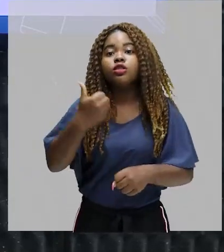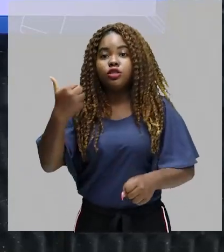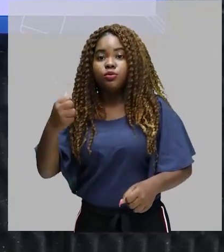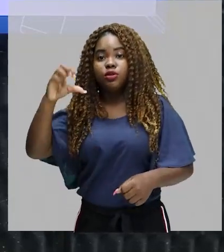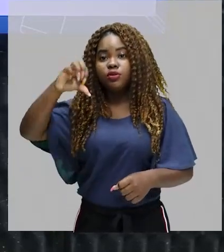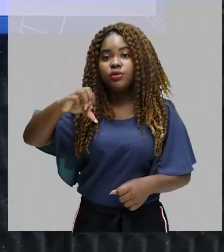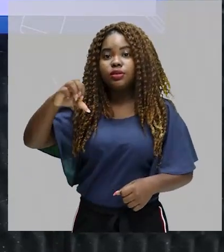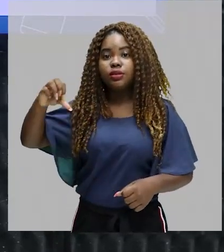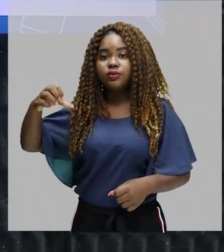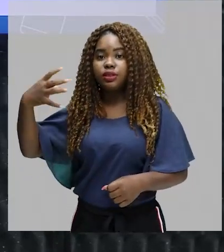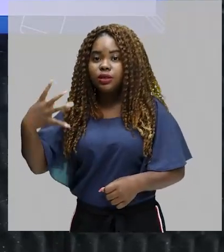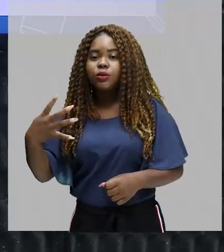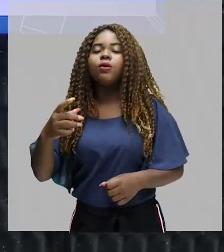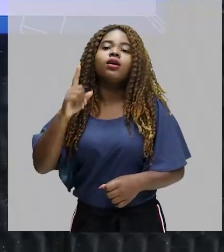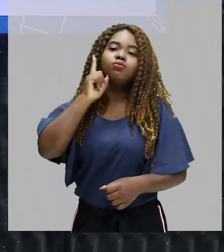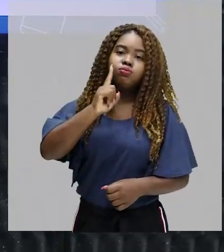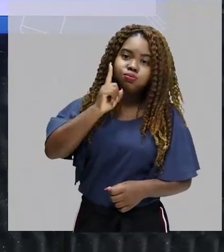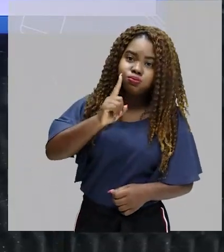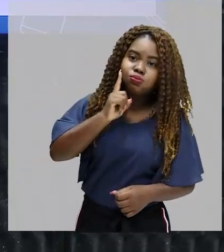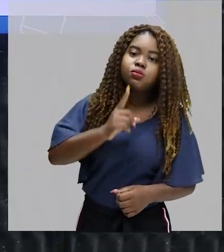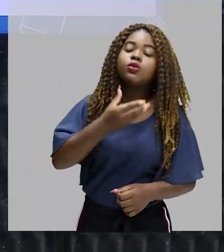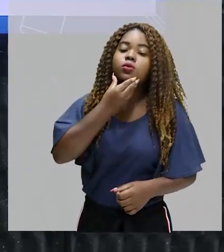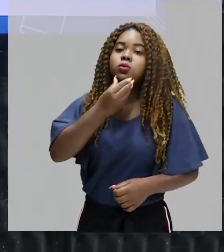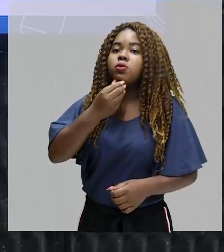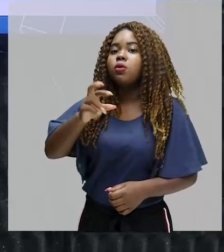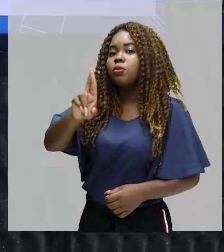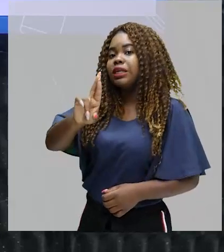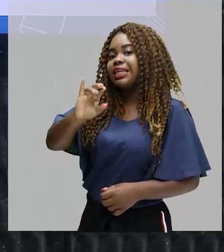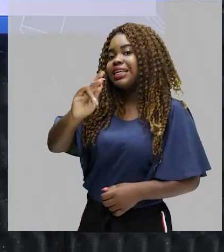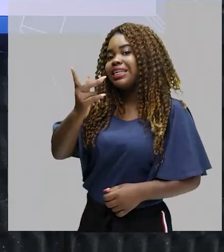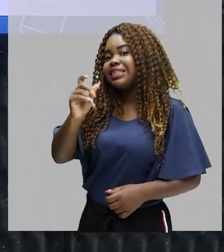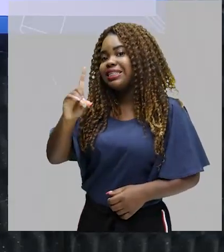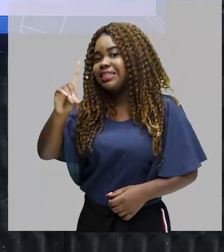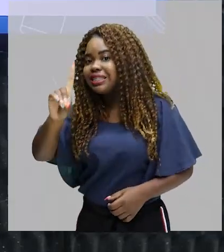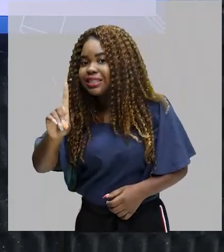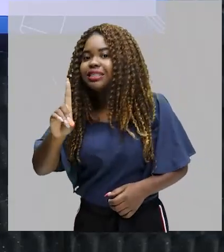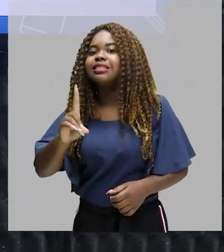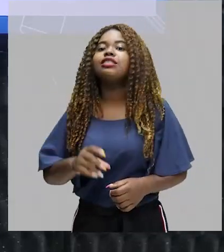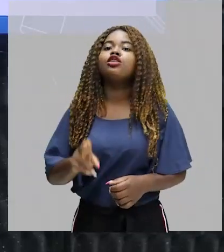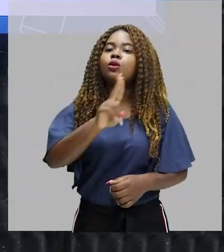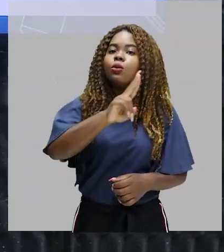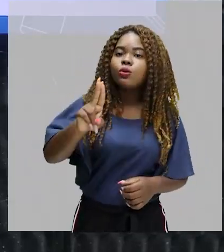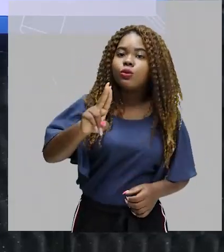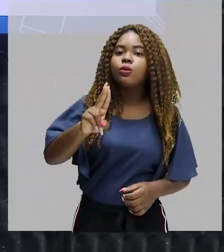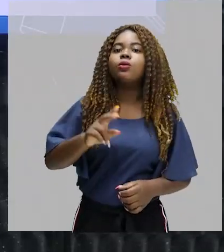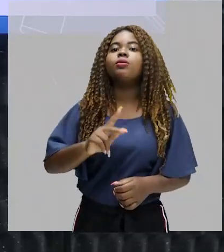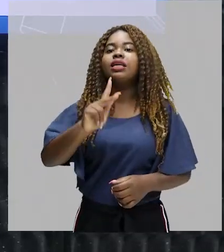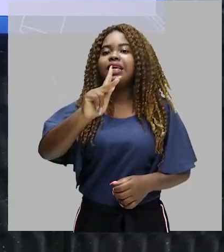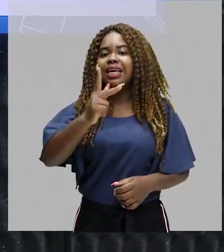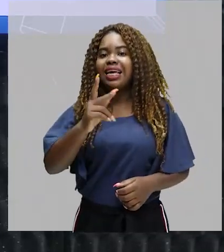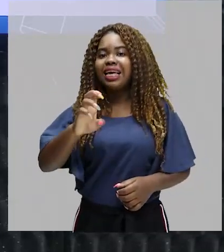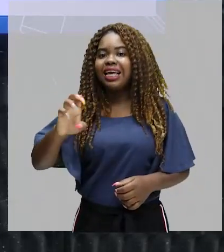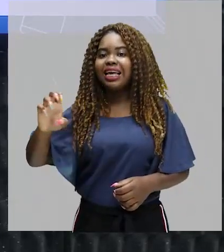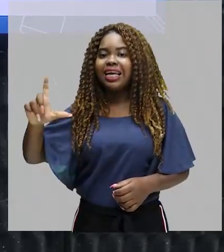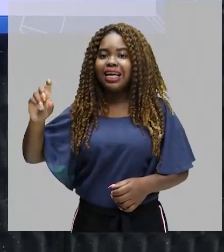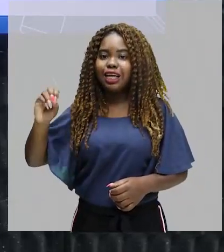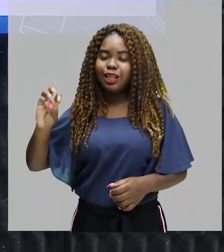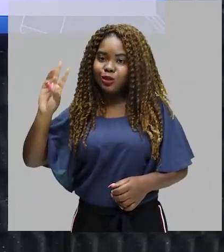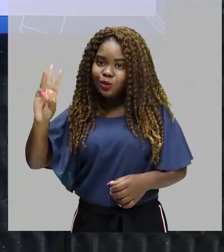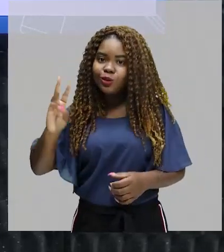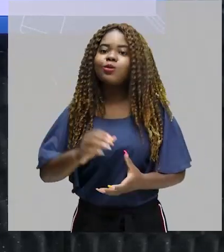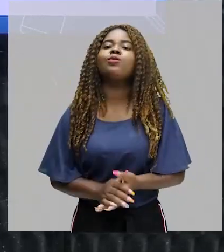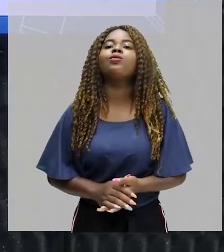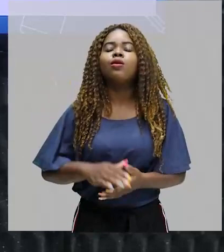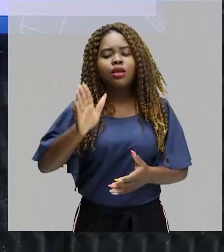nos Estados Unidos, do americano Richard, e era aquela que se chamava The Yellow Kid, a criança com o pijama